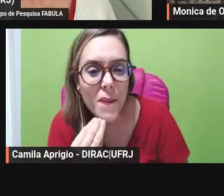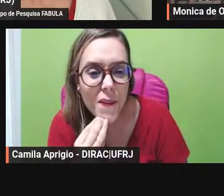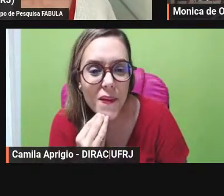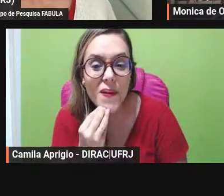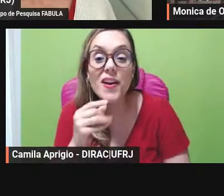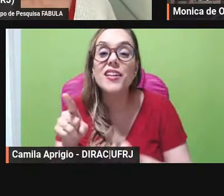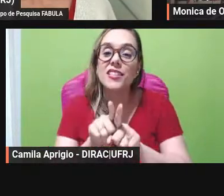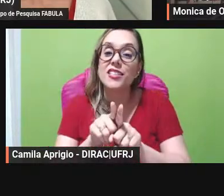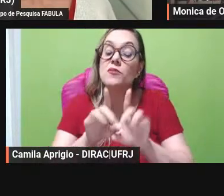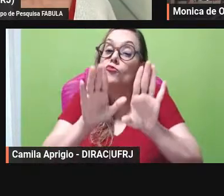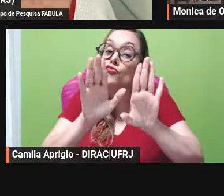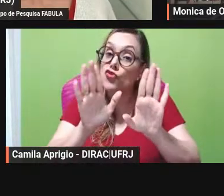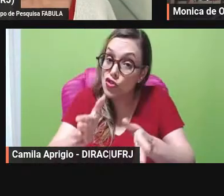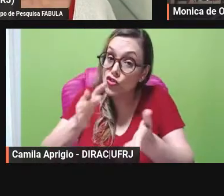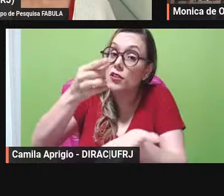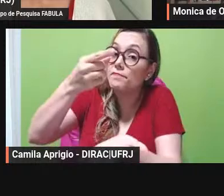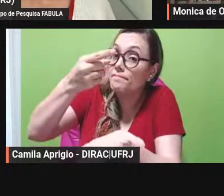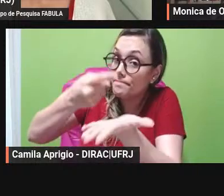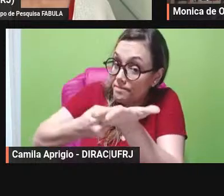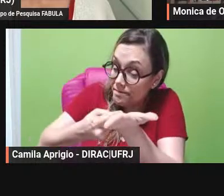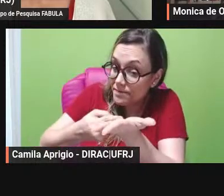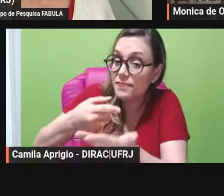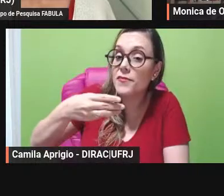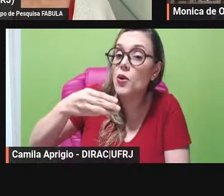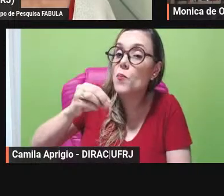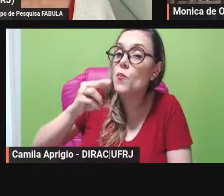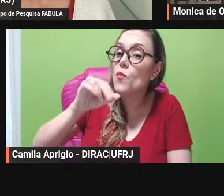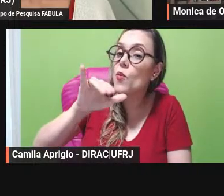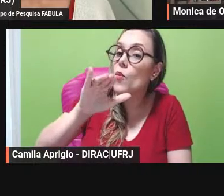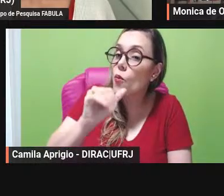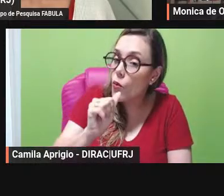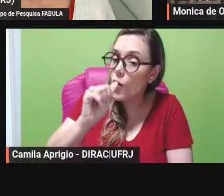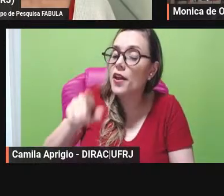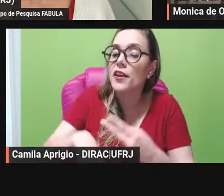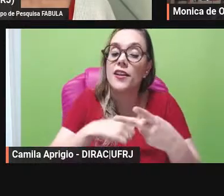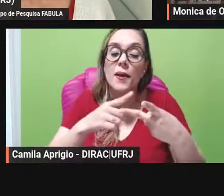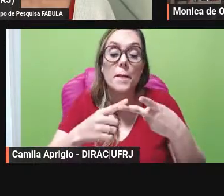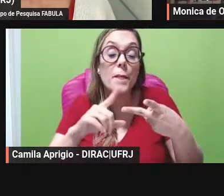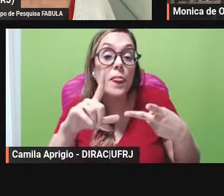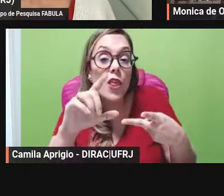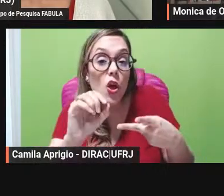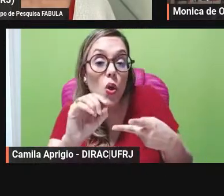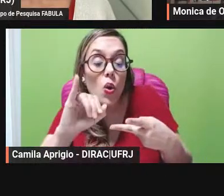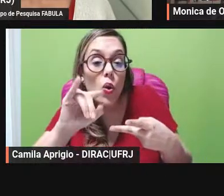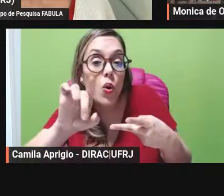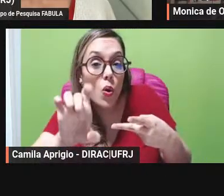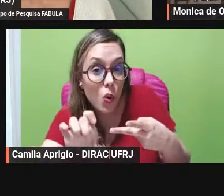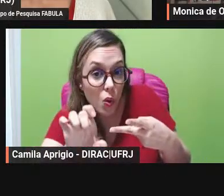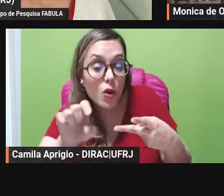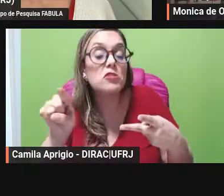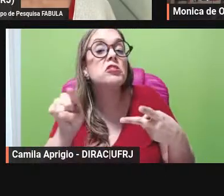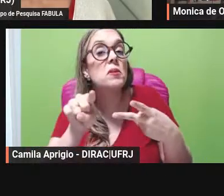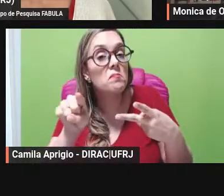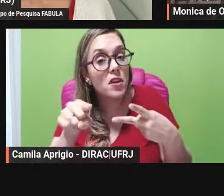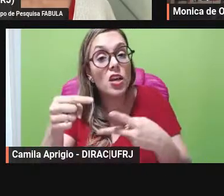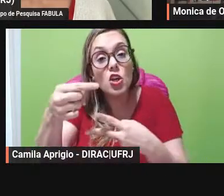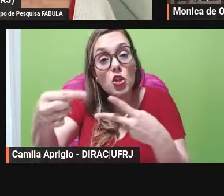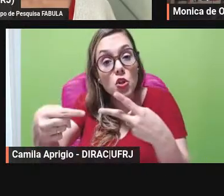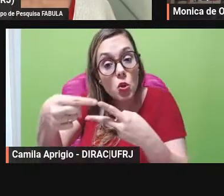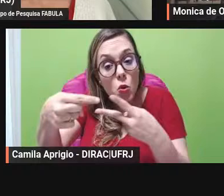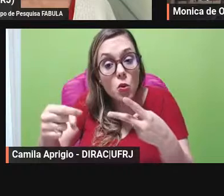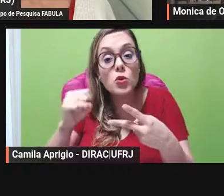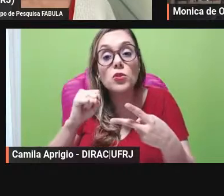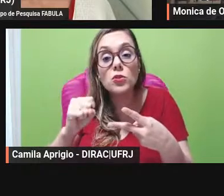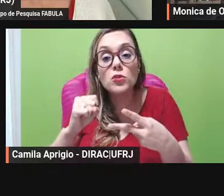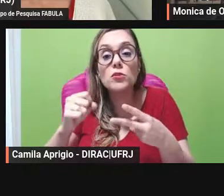Mônica e estendo o convite para a Loide de que elas me passem os textos para a gente publicar